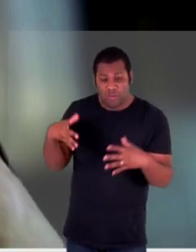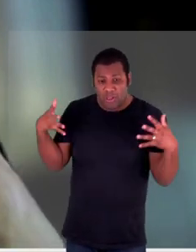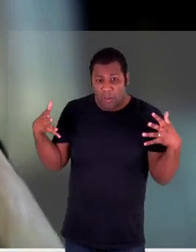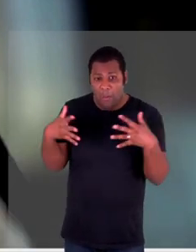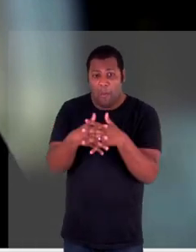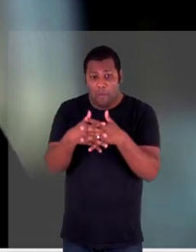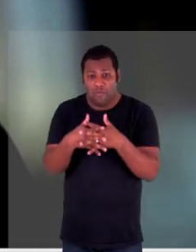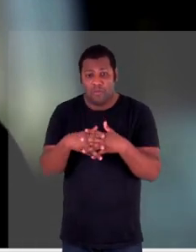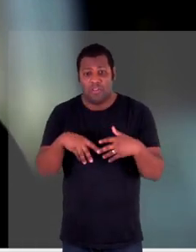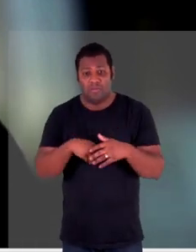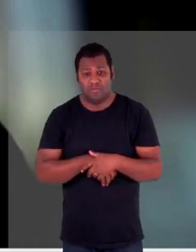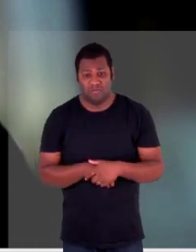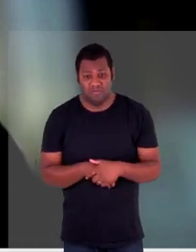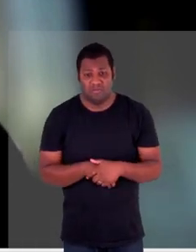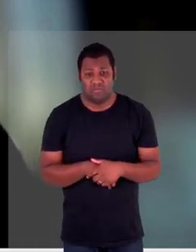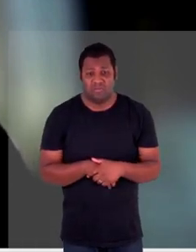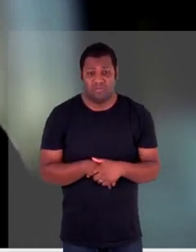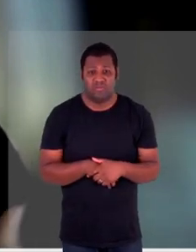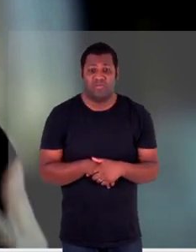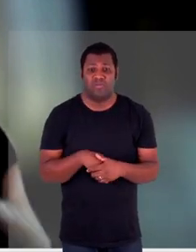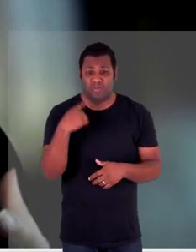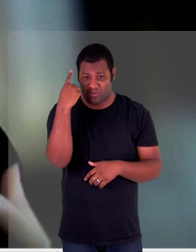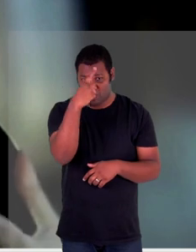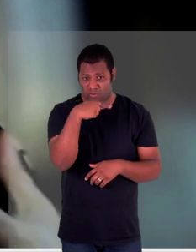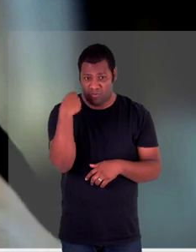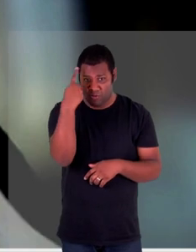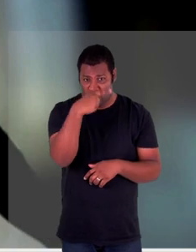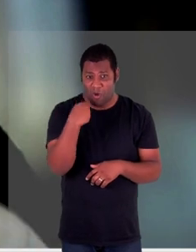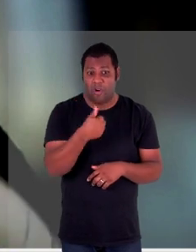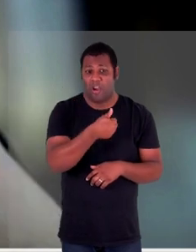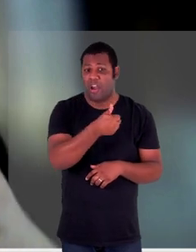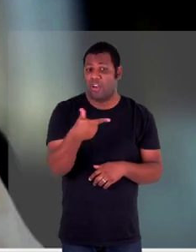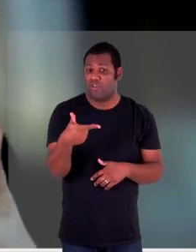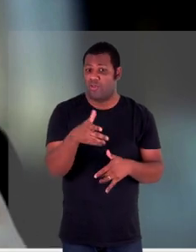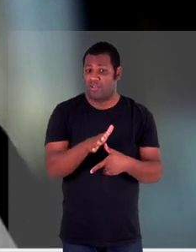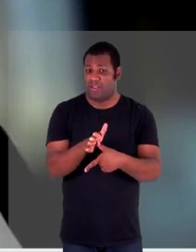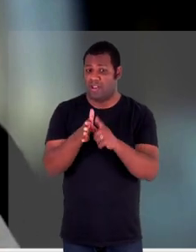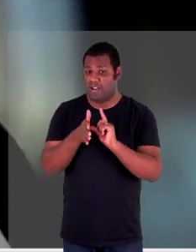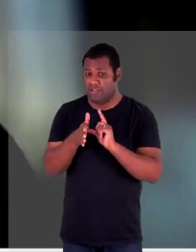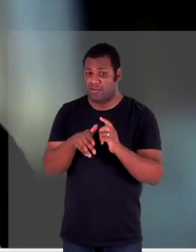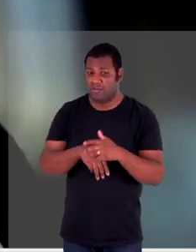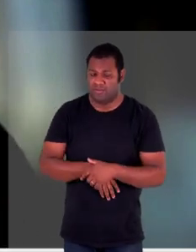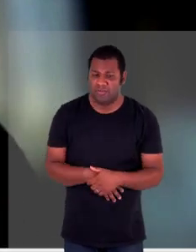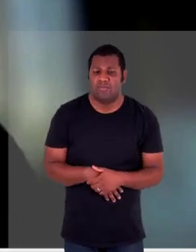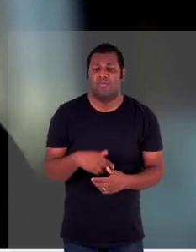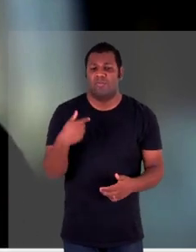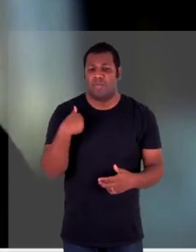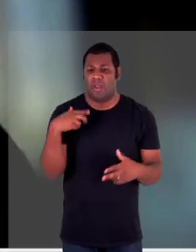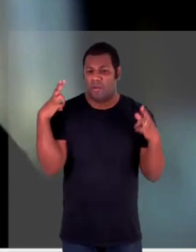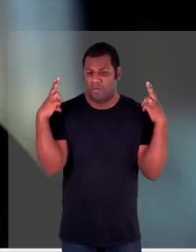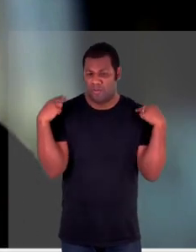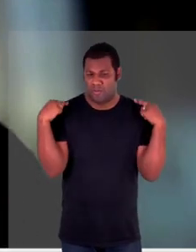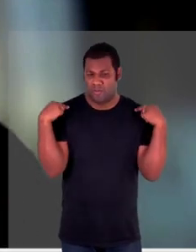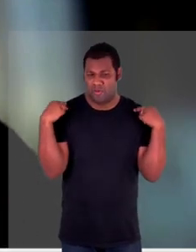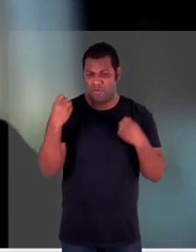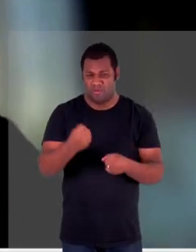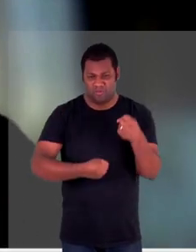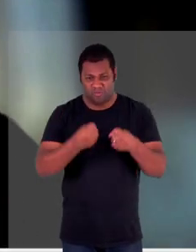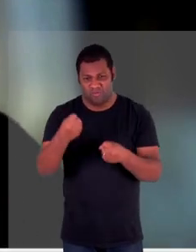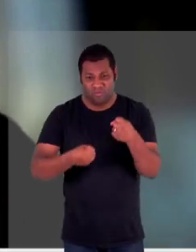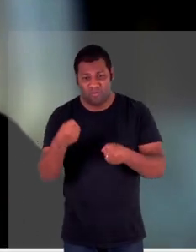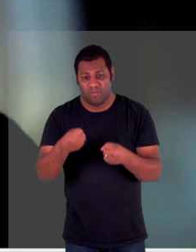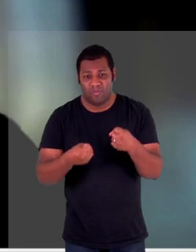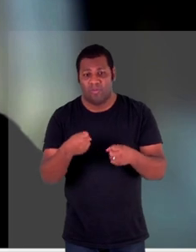a minha meu primeiro contato foi realmente com eu me lembro até hoje de a gente estava dirigindo e tinha um carro na direção oposta e somente